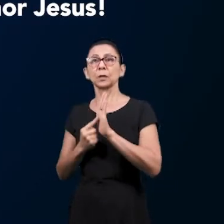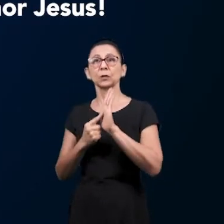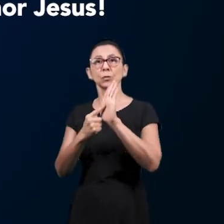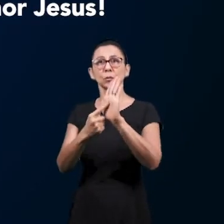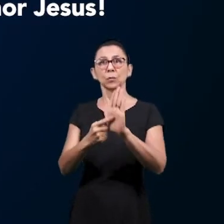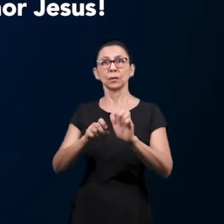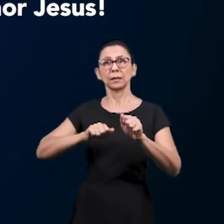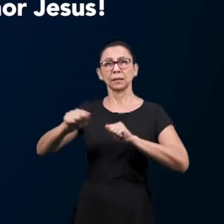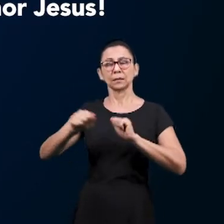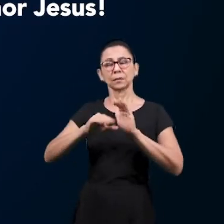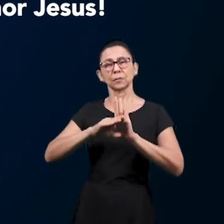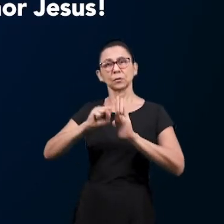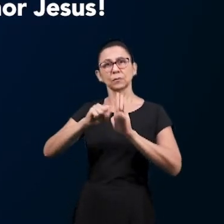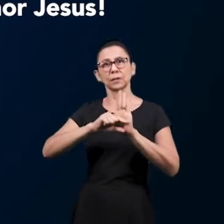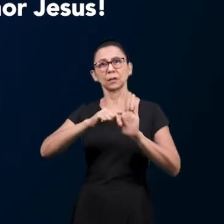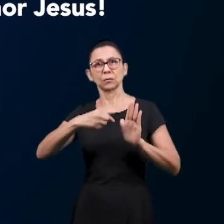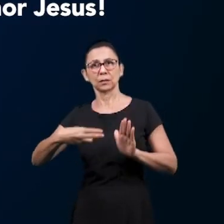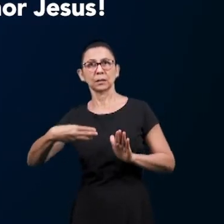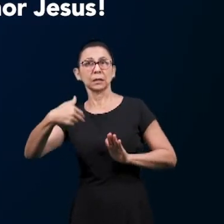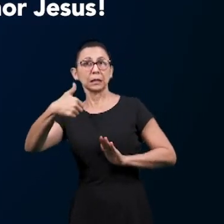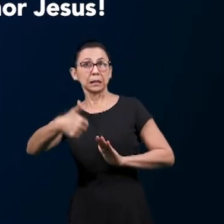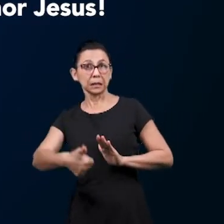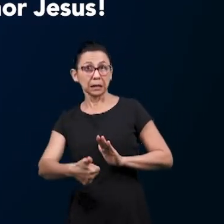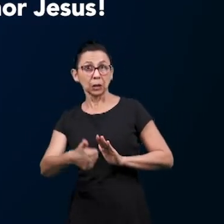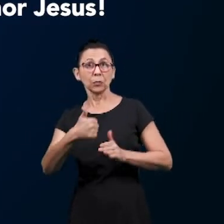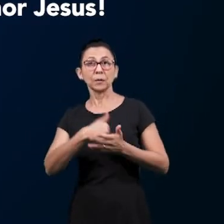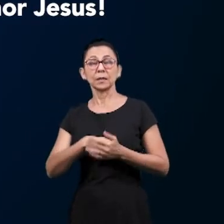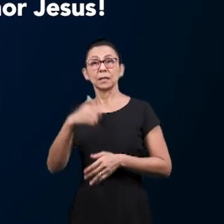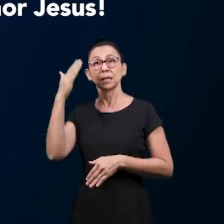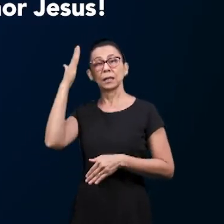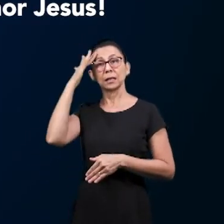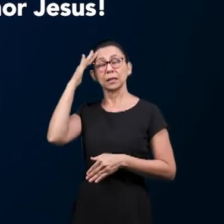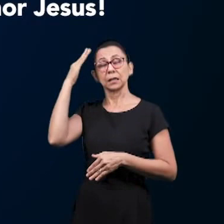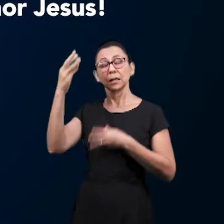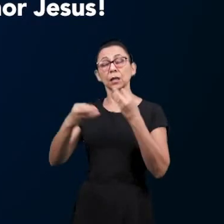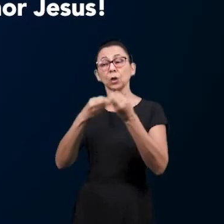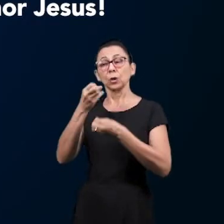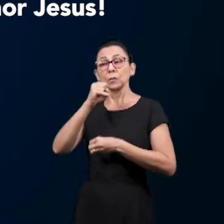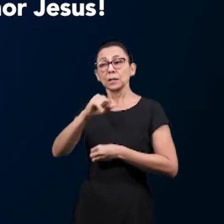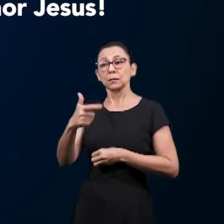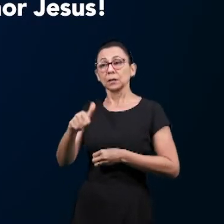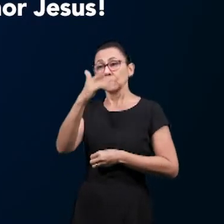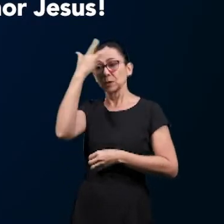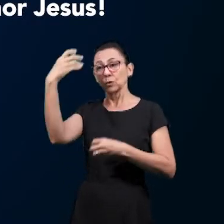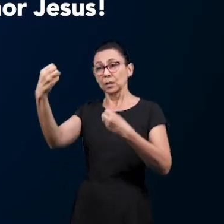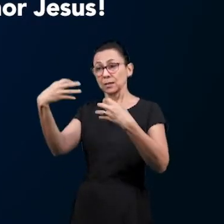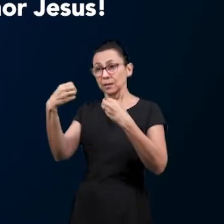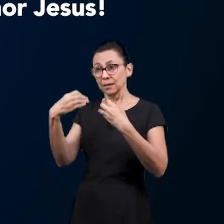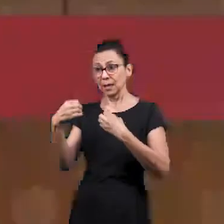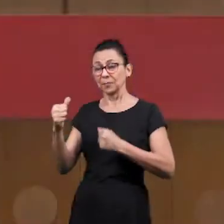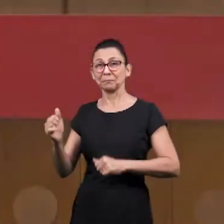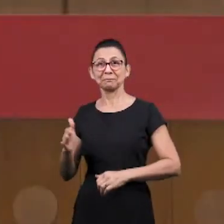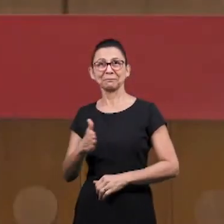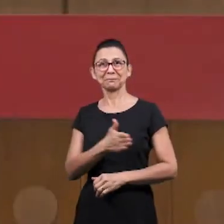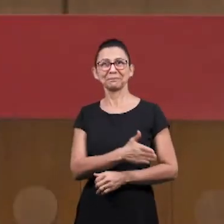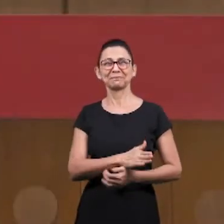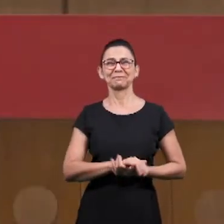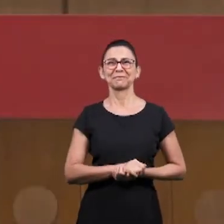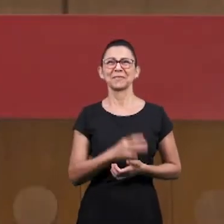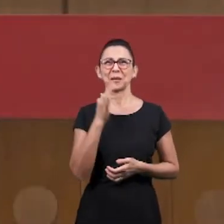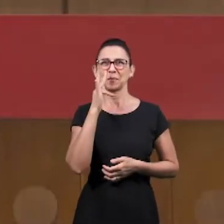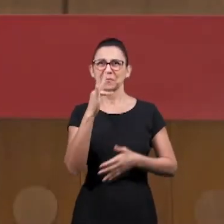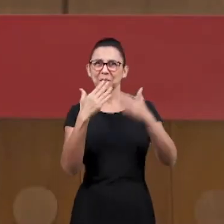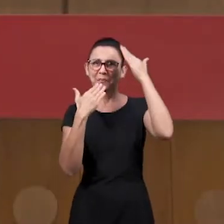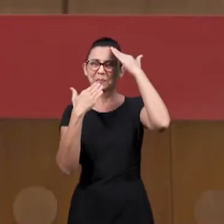como poderei entender se alguém me não ensinar. Até breve, Pastor. A par do Senhor Jesus. Até breve,